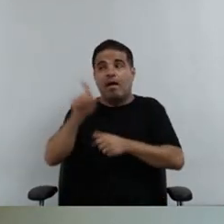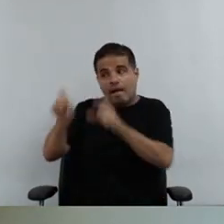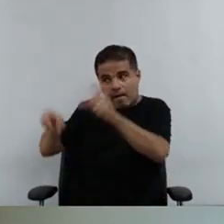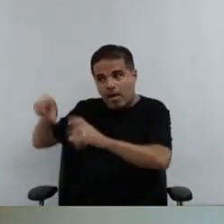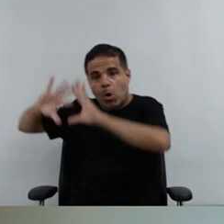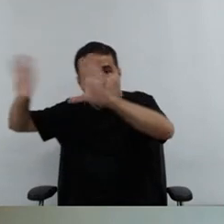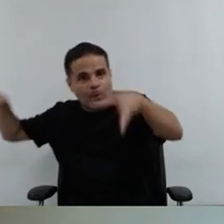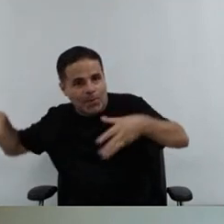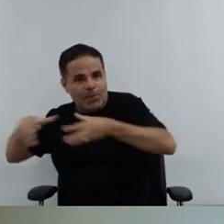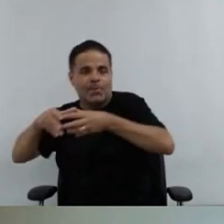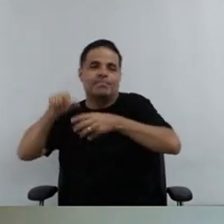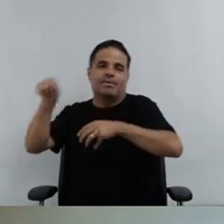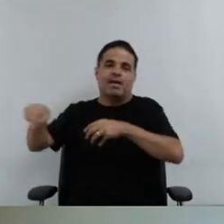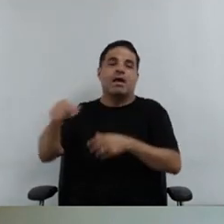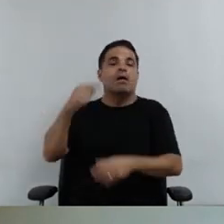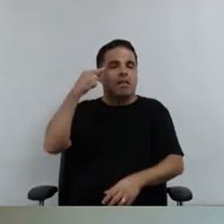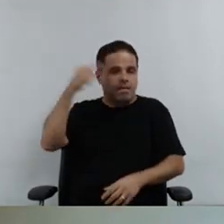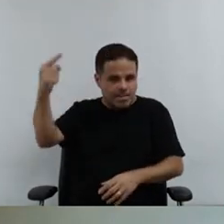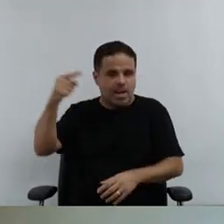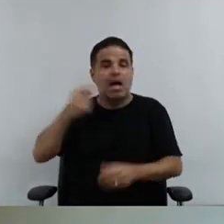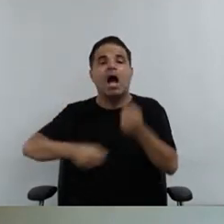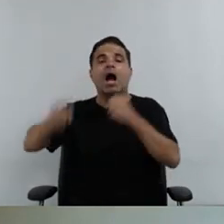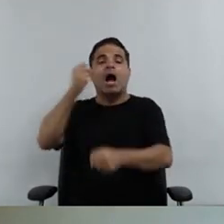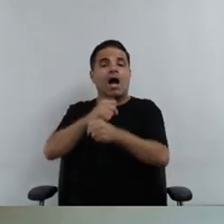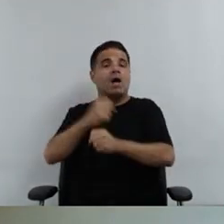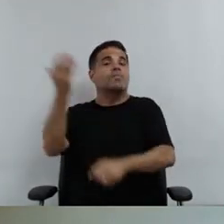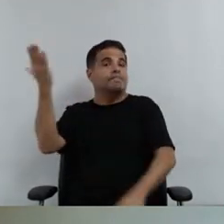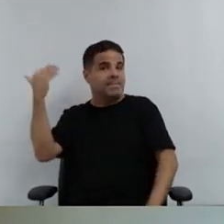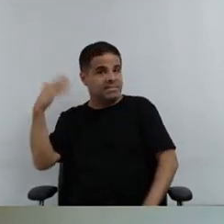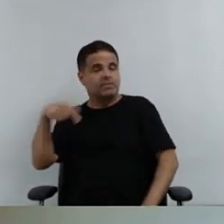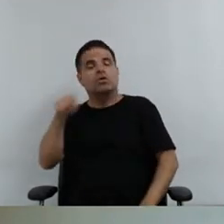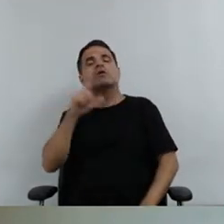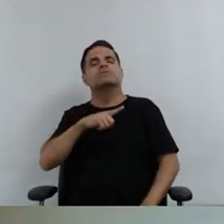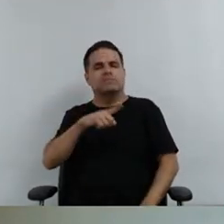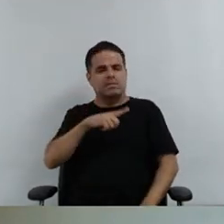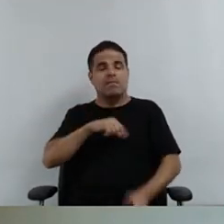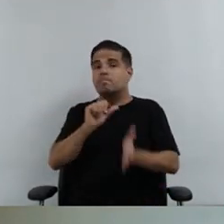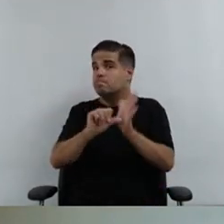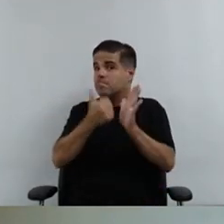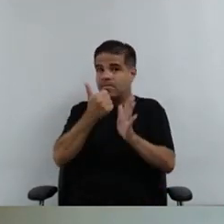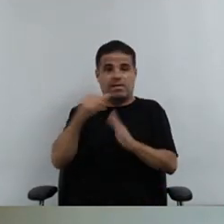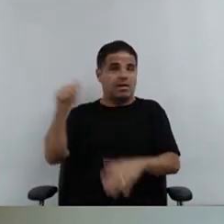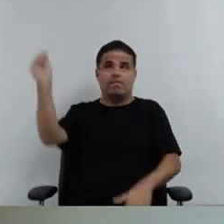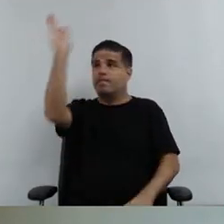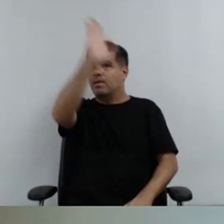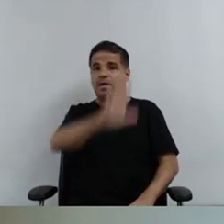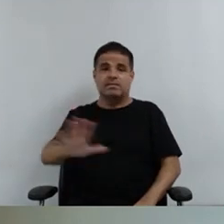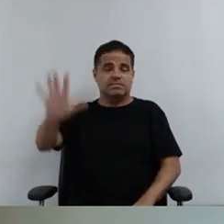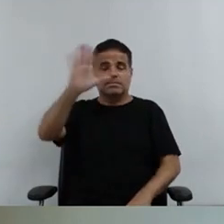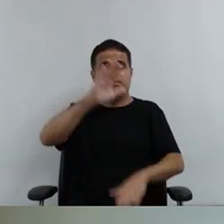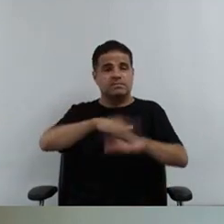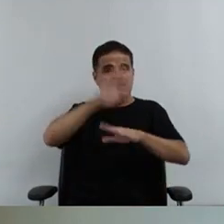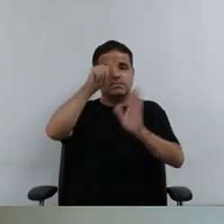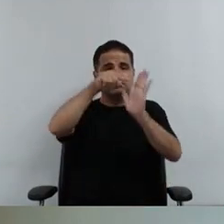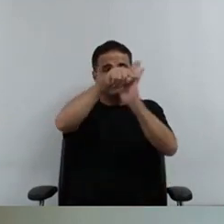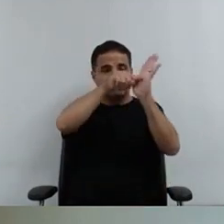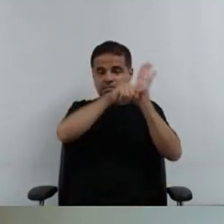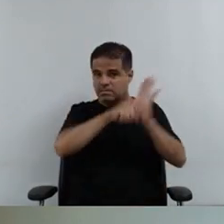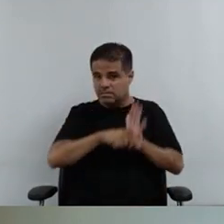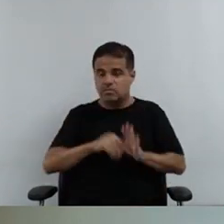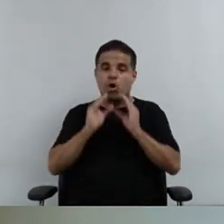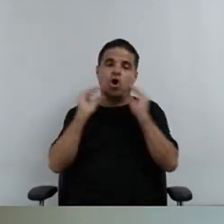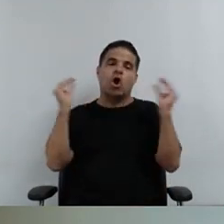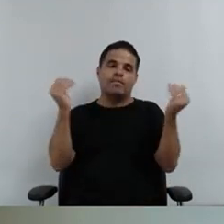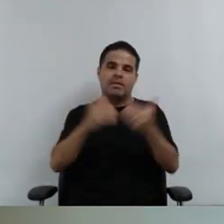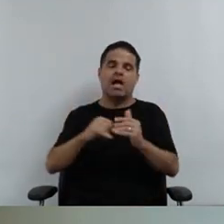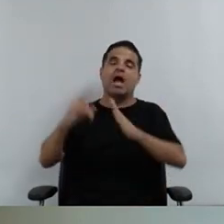grupos específicos. Eu quero lembrar que ano passado nós tivemos, pela primeira vez no Brasil, o censo das comunidades